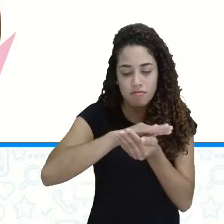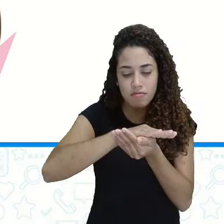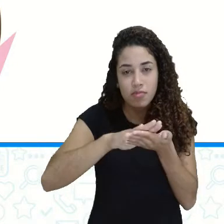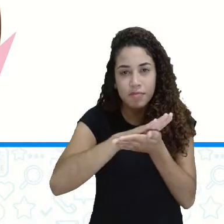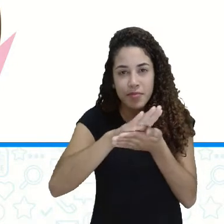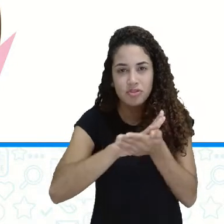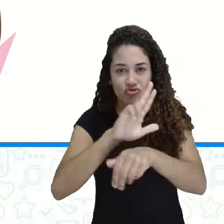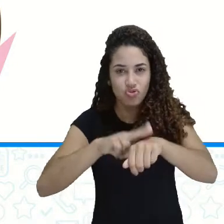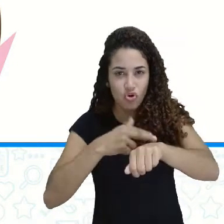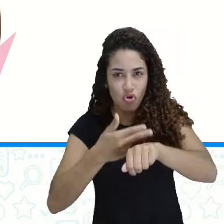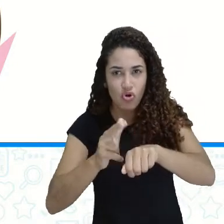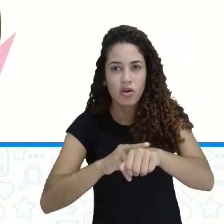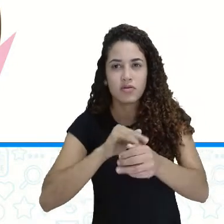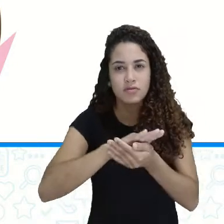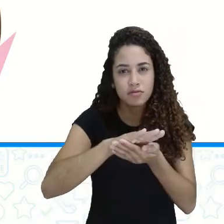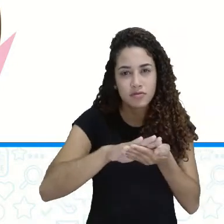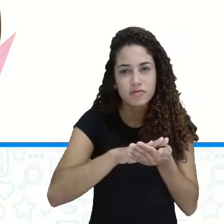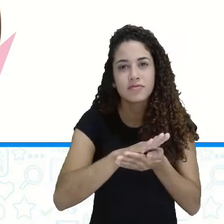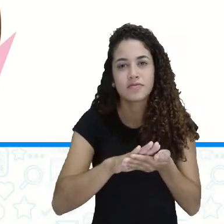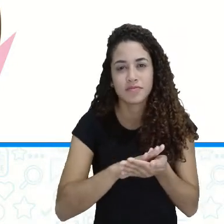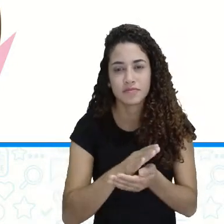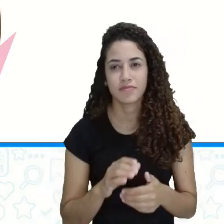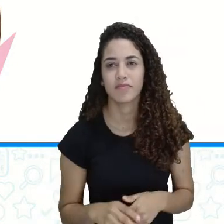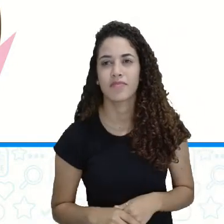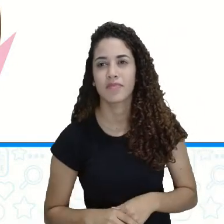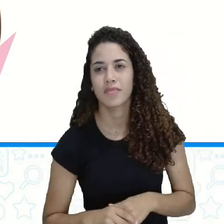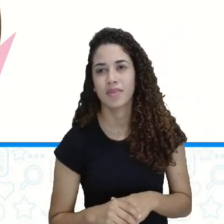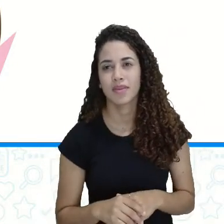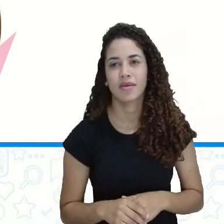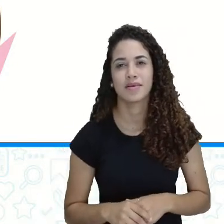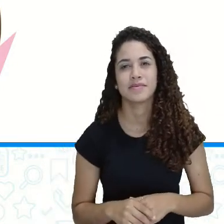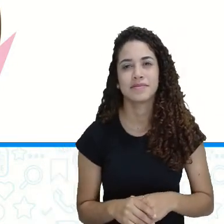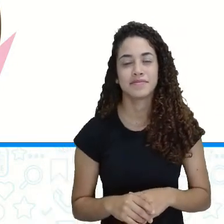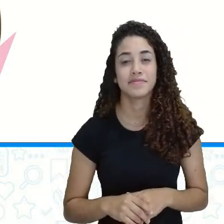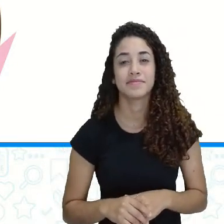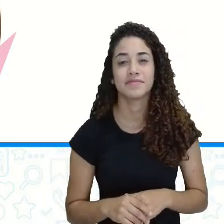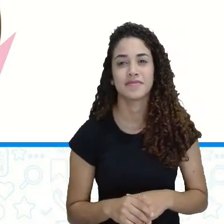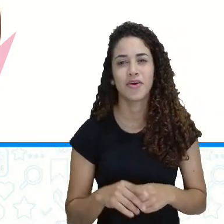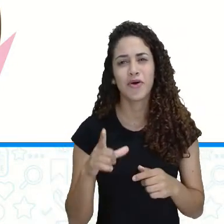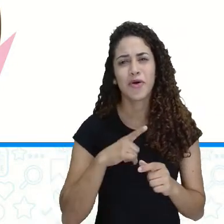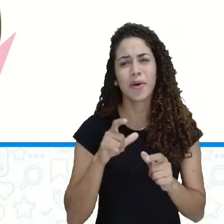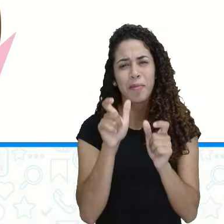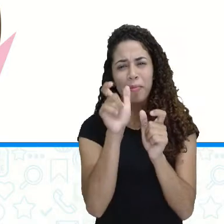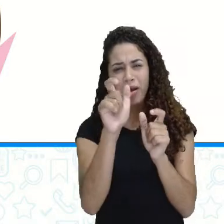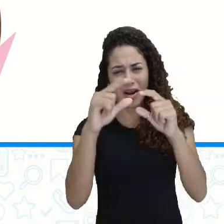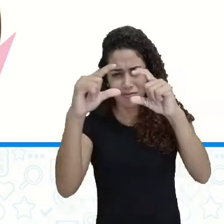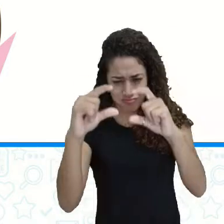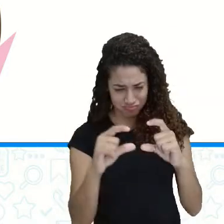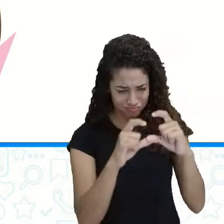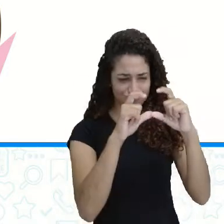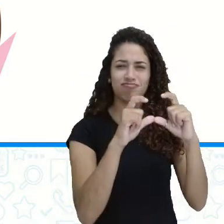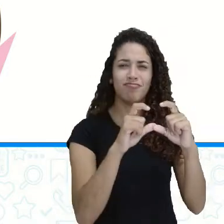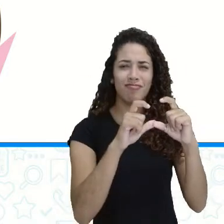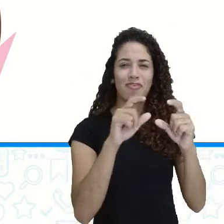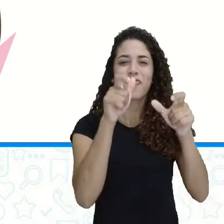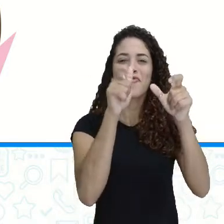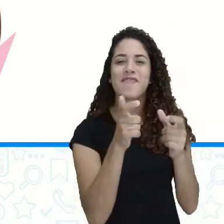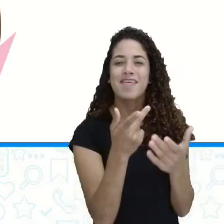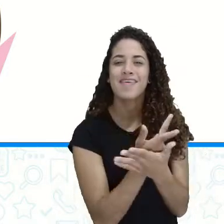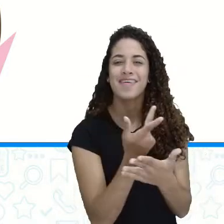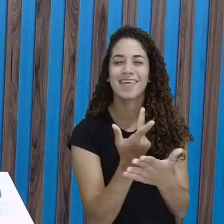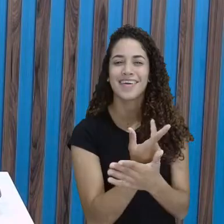nome brigadeiro saiu do lugar da caixinha, gente. Ficou aqui, ó, perdido no meio do desenho, tá?